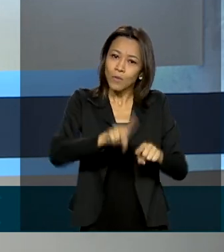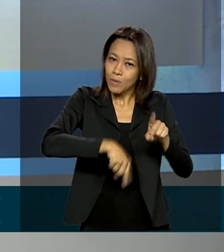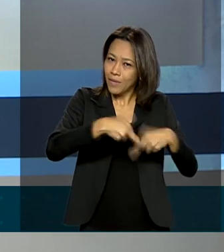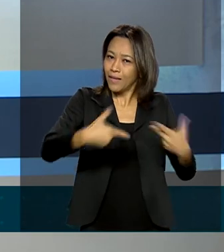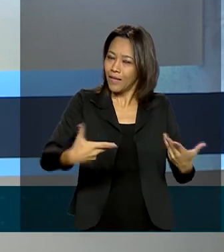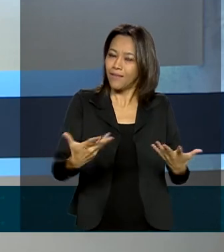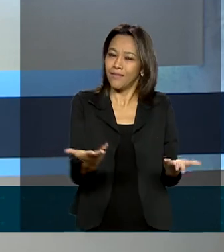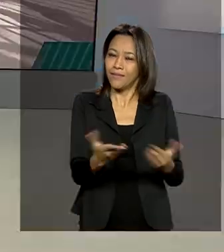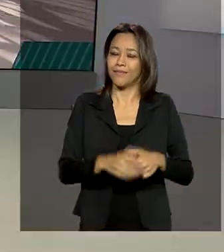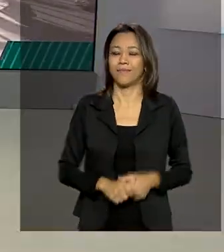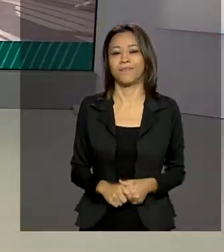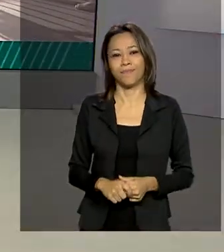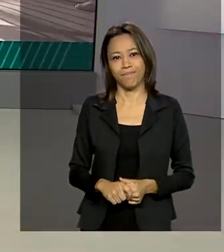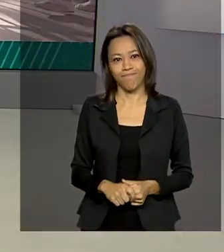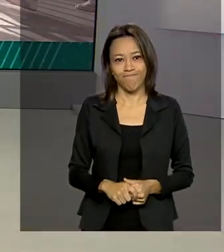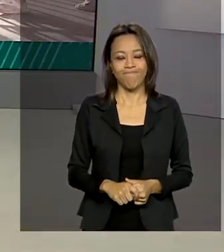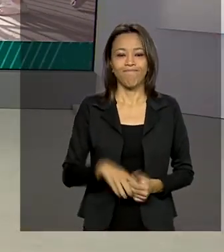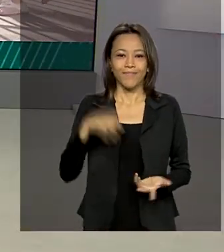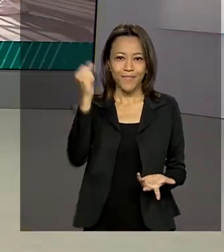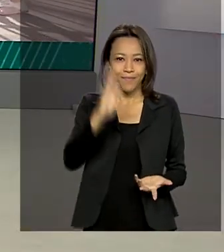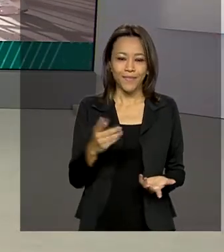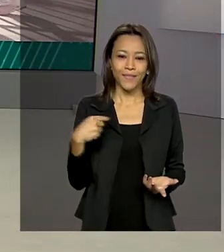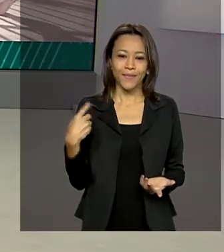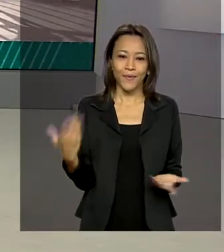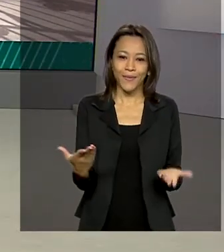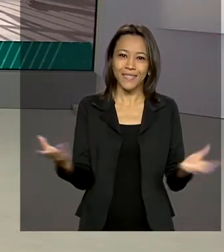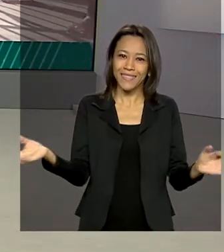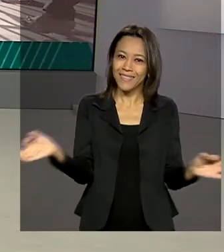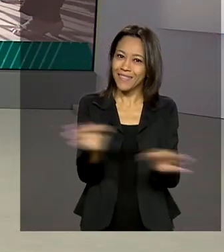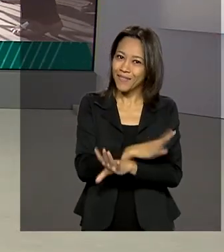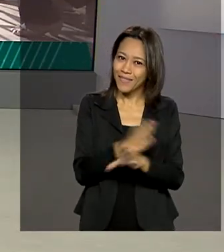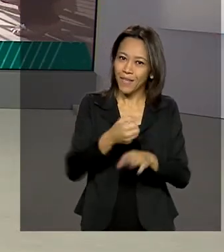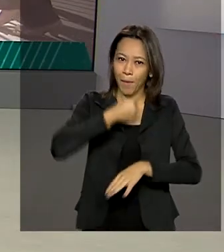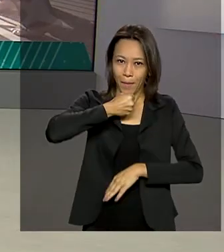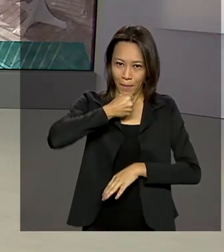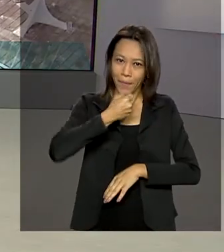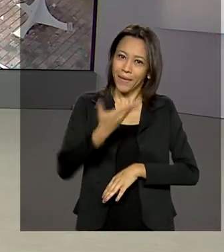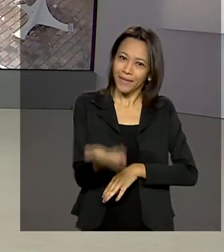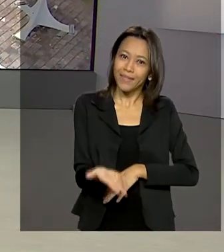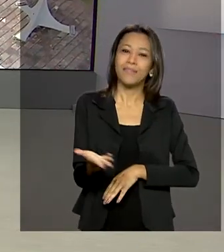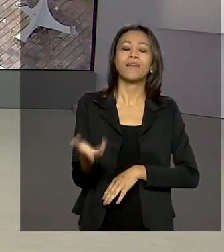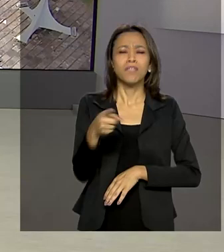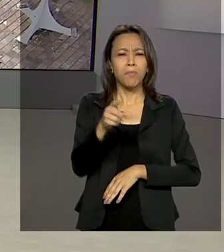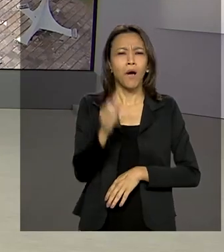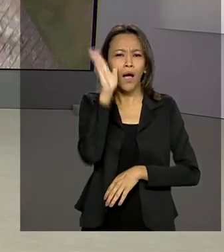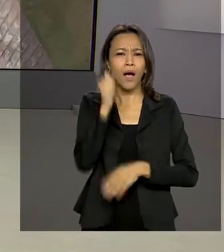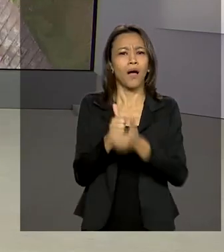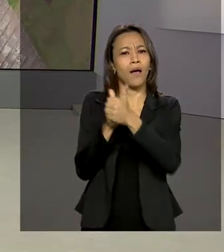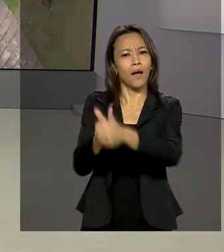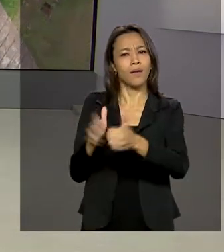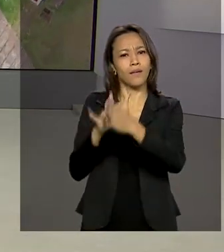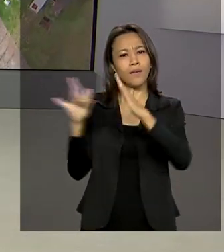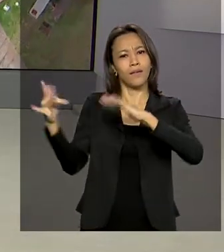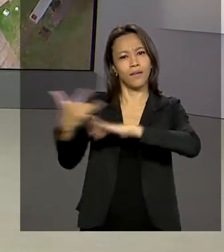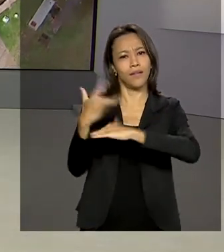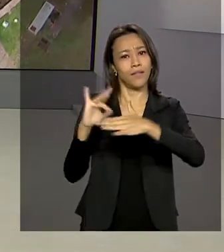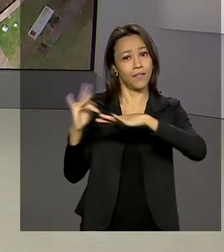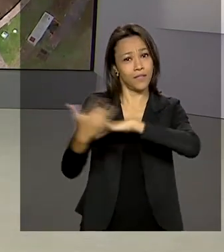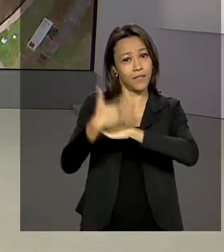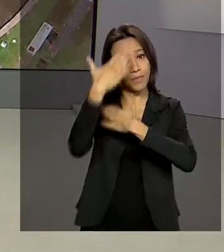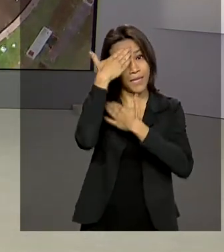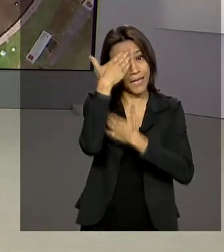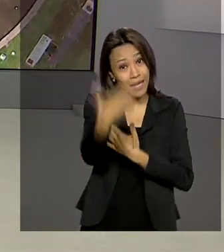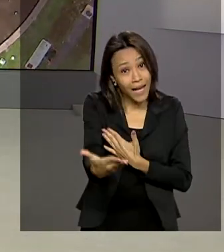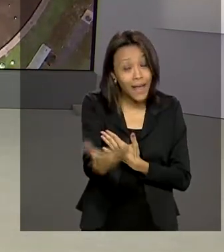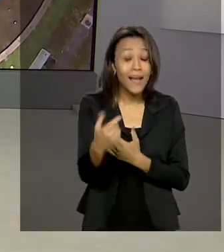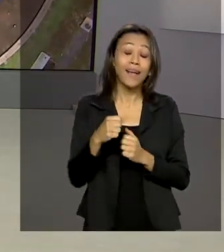.br O Brasil em Dia termina aqui. Você pode nos acompanhar também pelas redes sociais. Obrigada pela sua audiência,